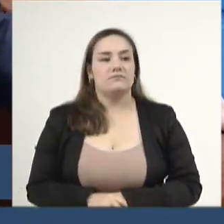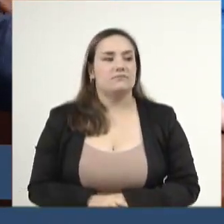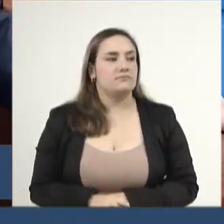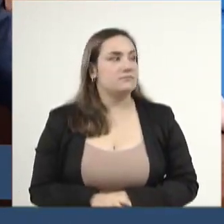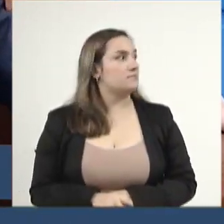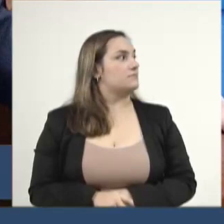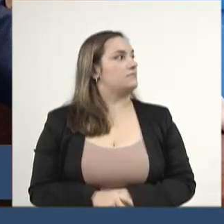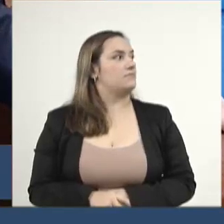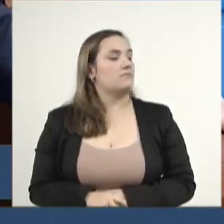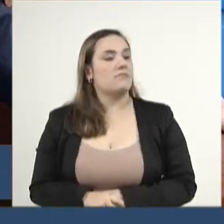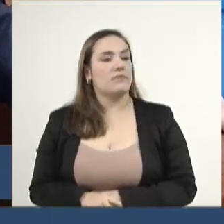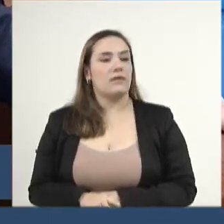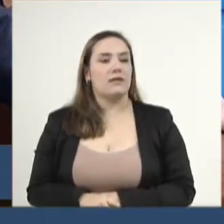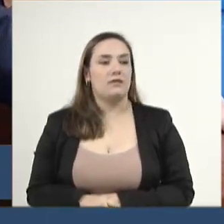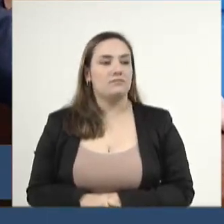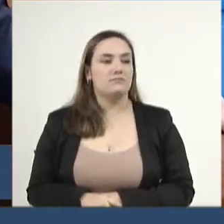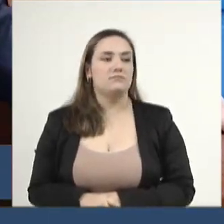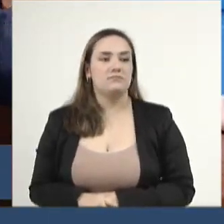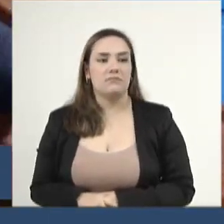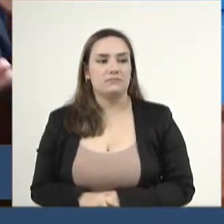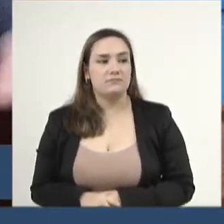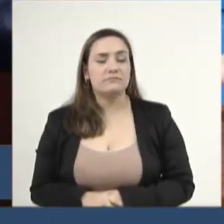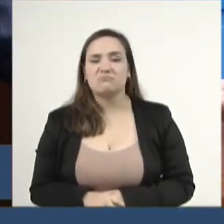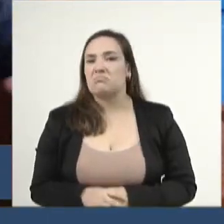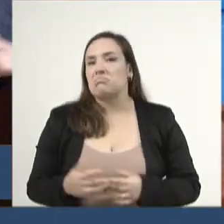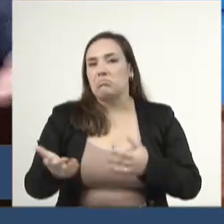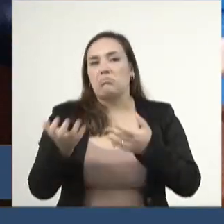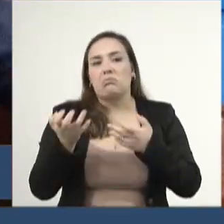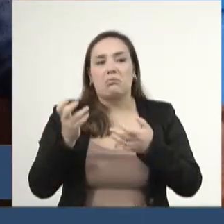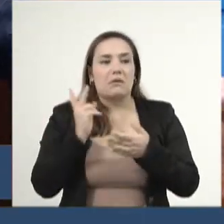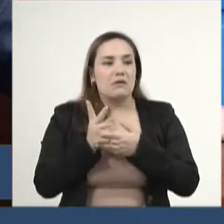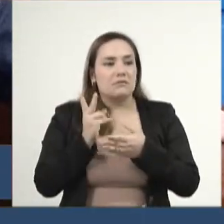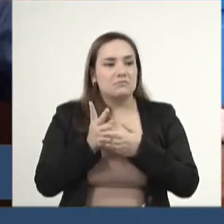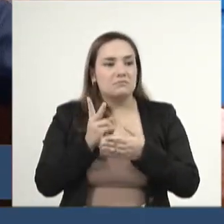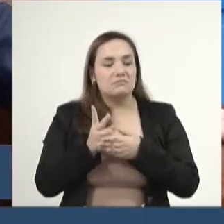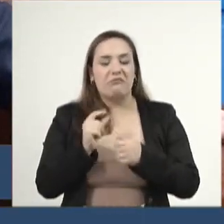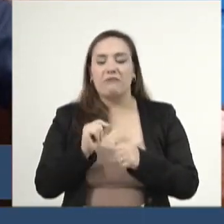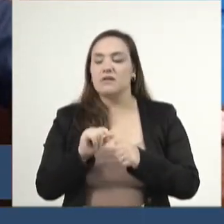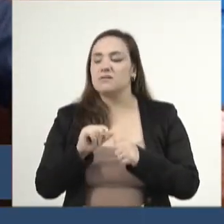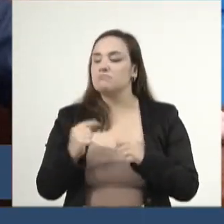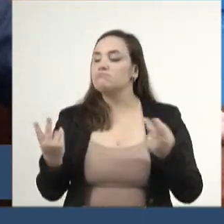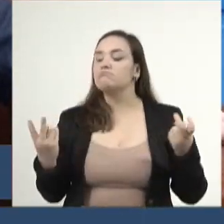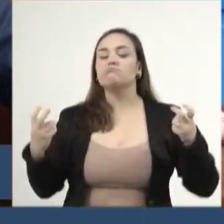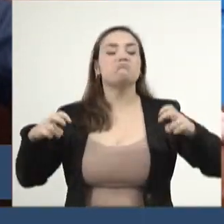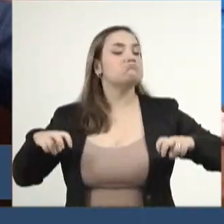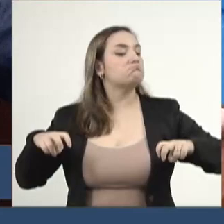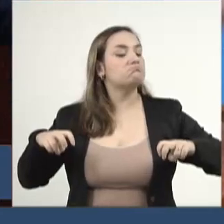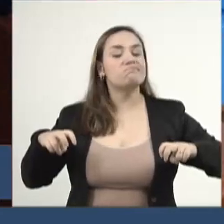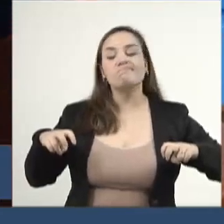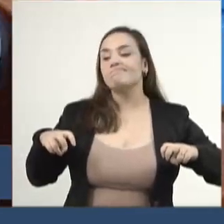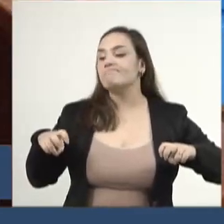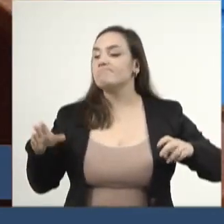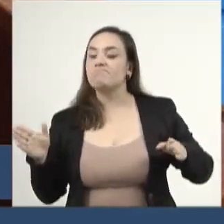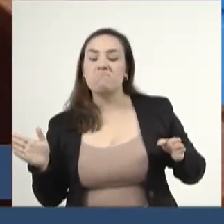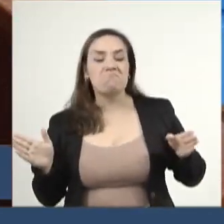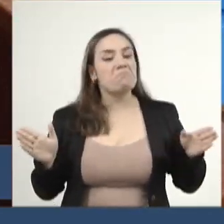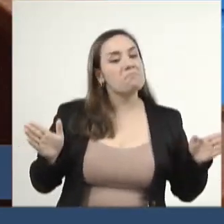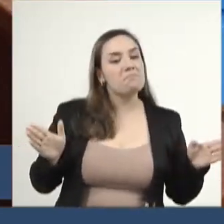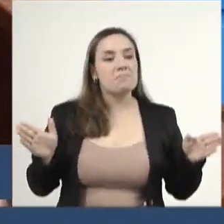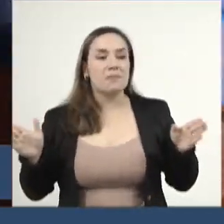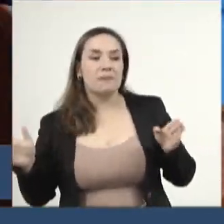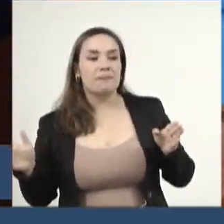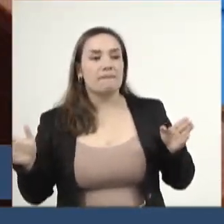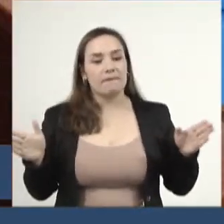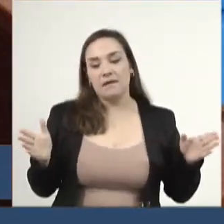E sempre procura estabelecer o balcão de negócios, porque quer sempre